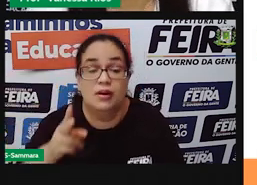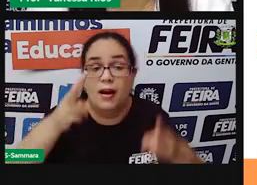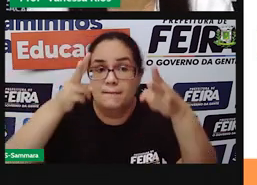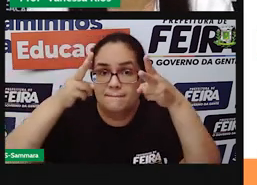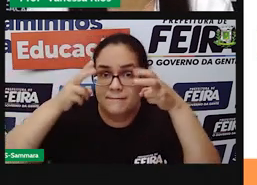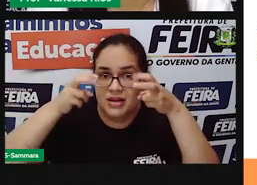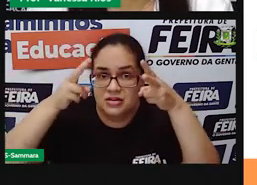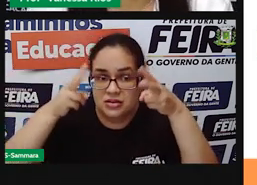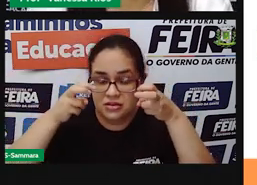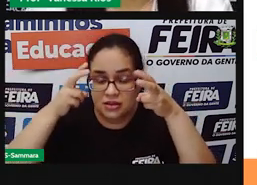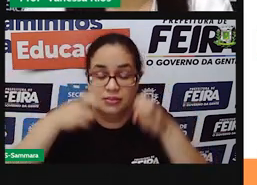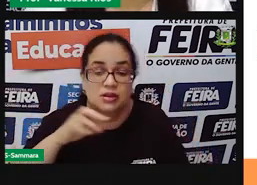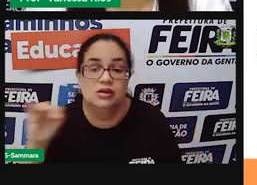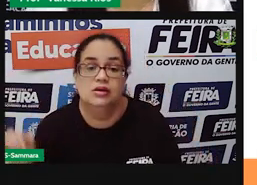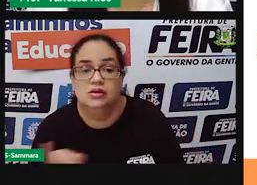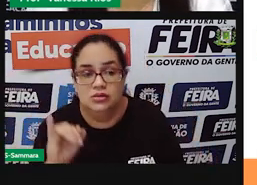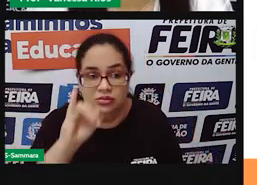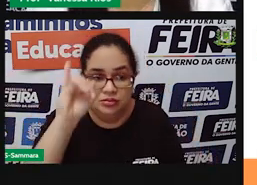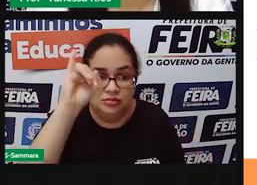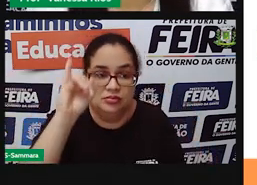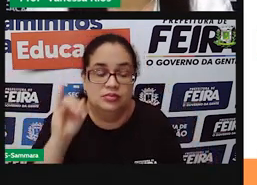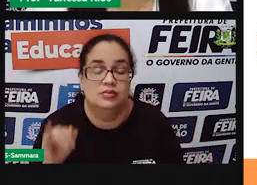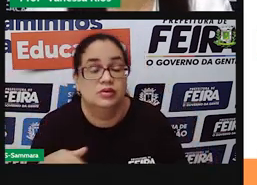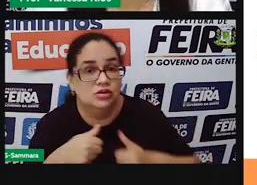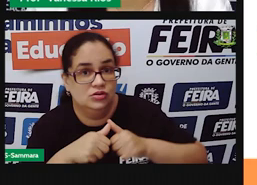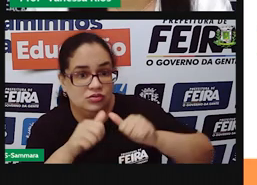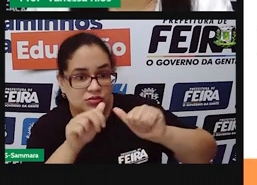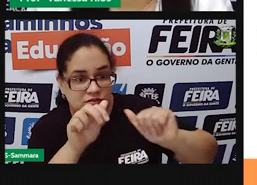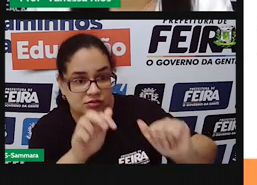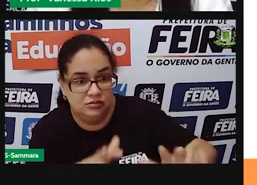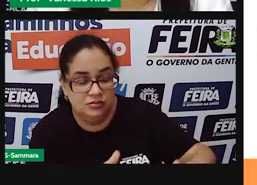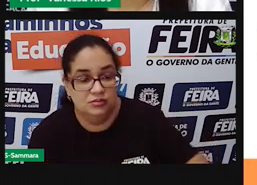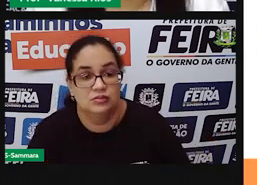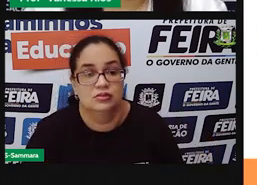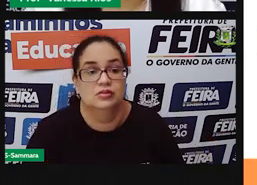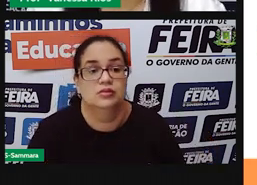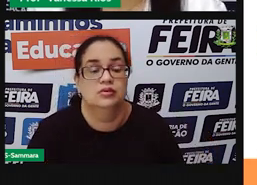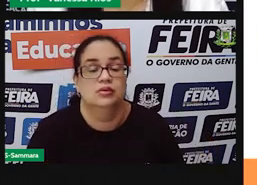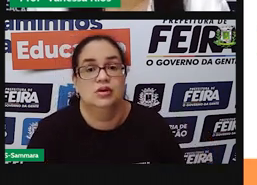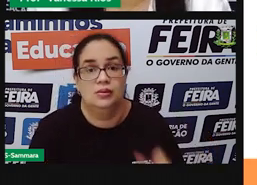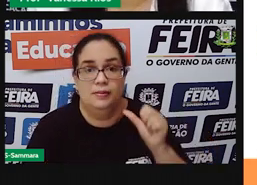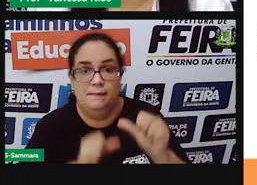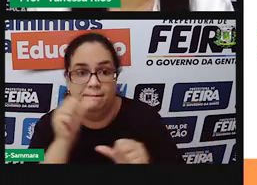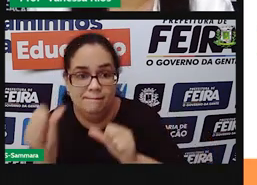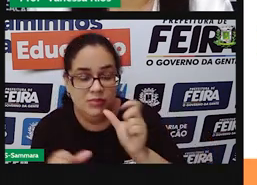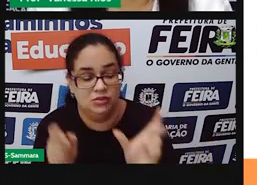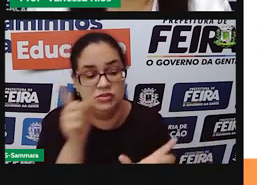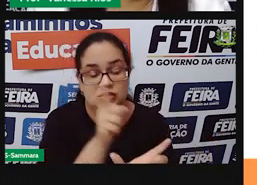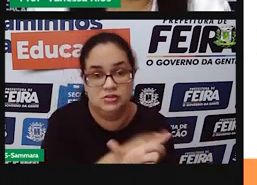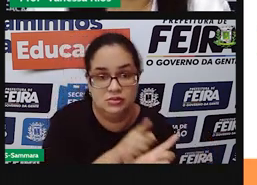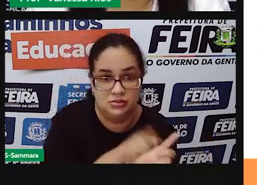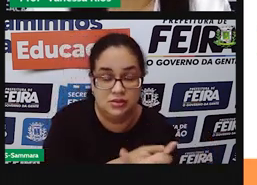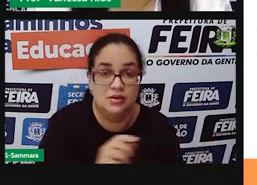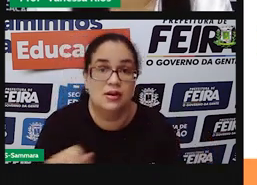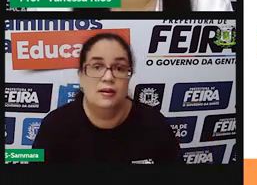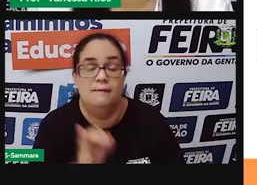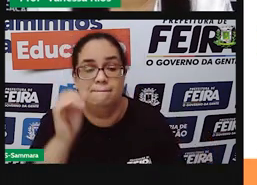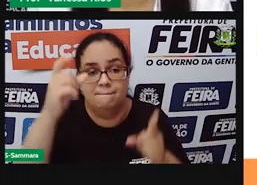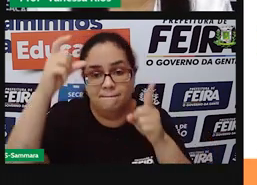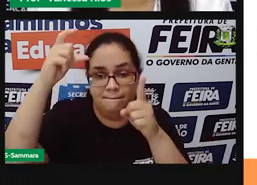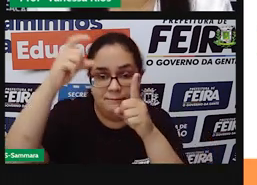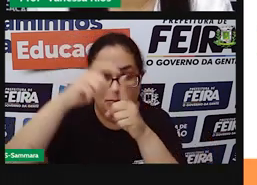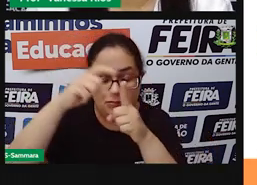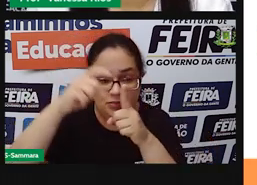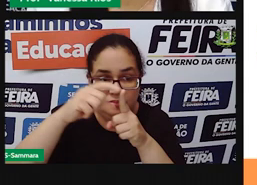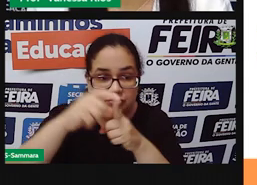tempo eles estão. Porque eles permanecem. Vai mudar o radical, que é a parte principal da palavra, né? Vai ser